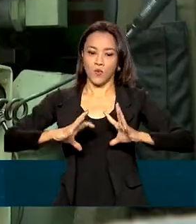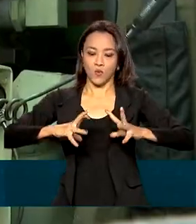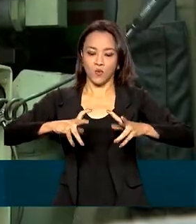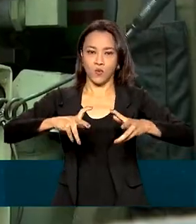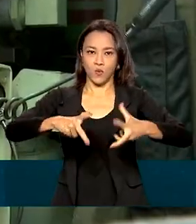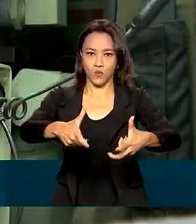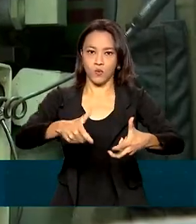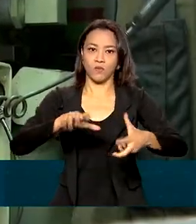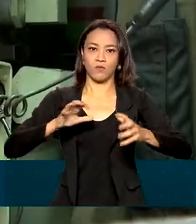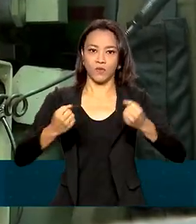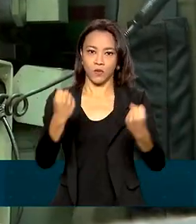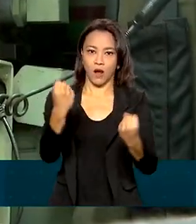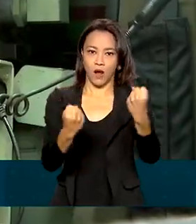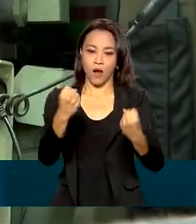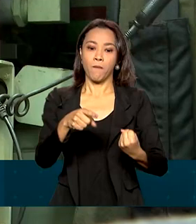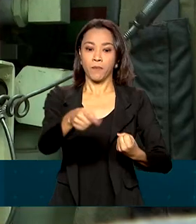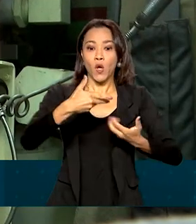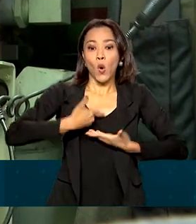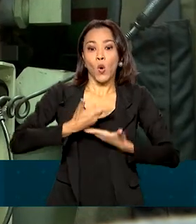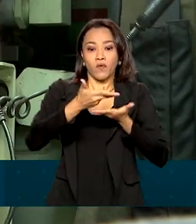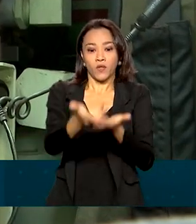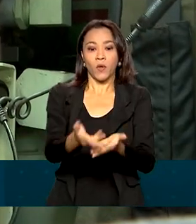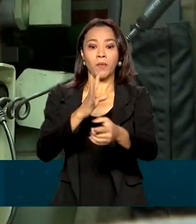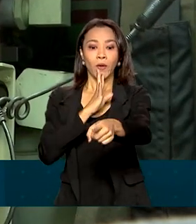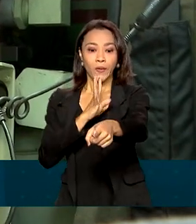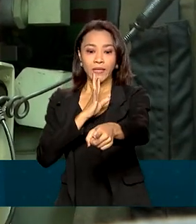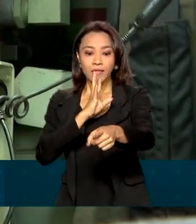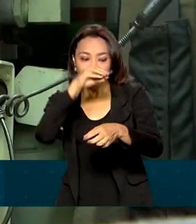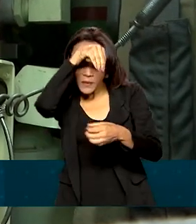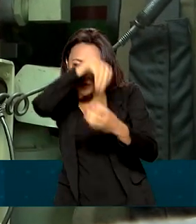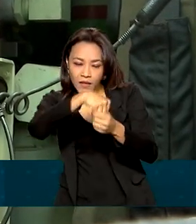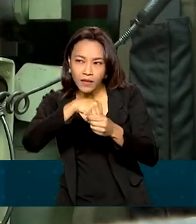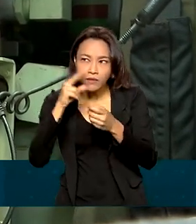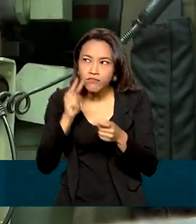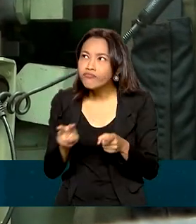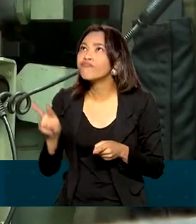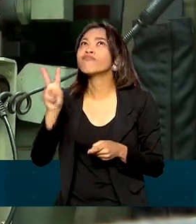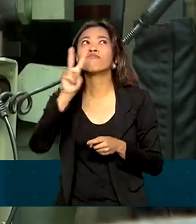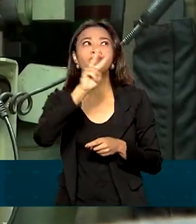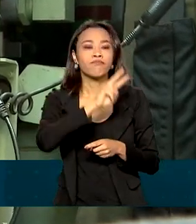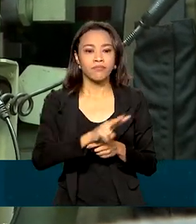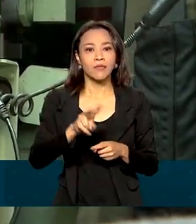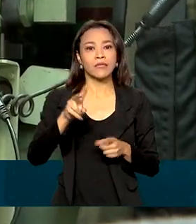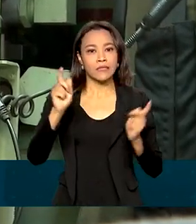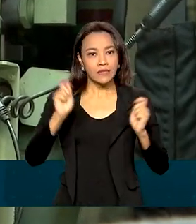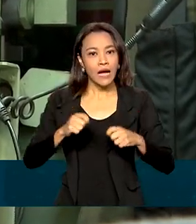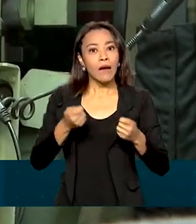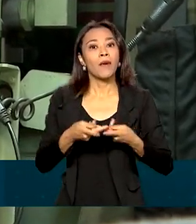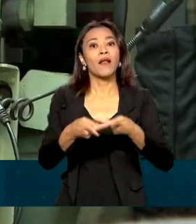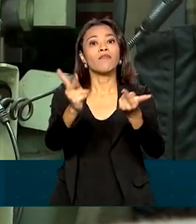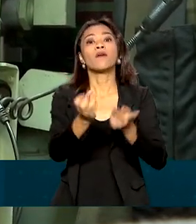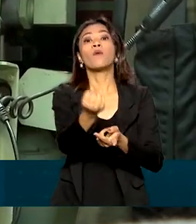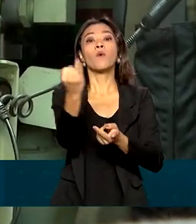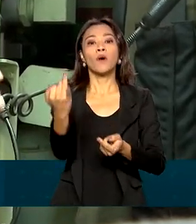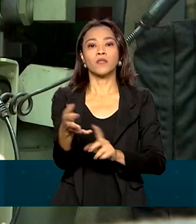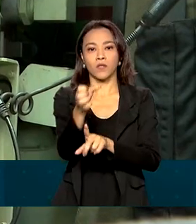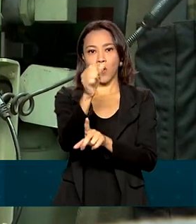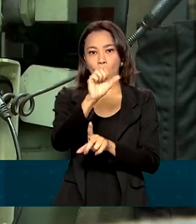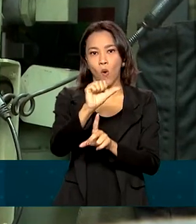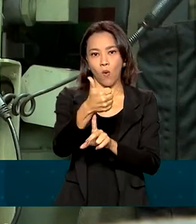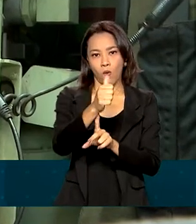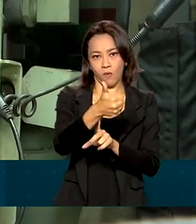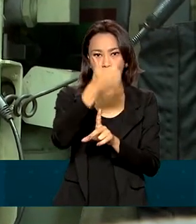O Exército Brasileiro convidou a nossa equipe para conhecer o Guarani por dentro. Esse veículo tem capacidade de levar até 11 pessoas. E uma das